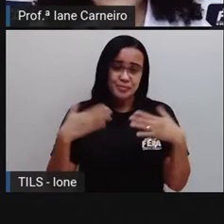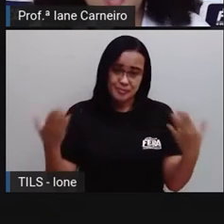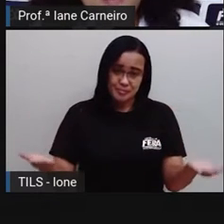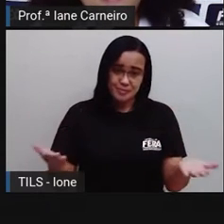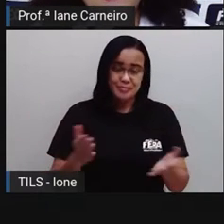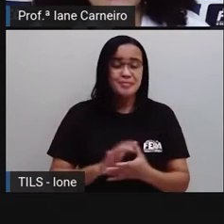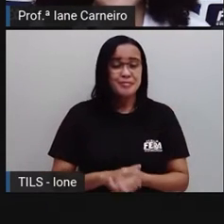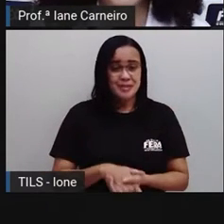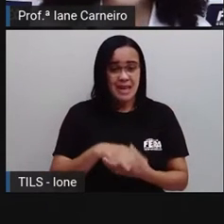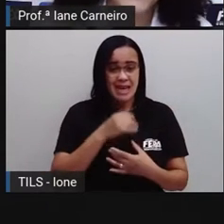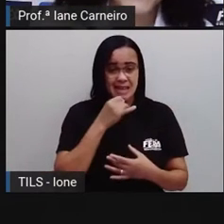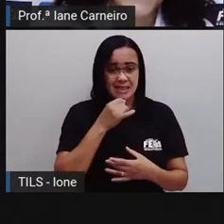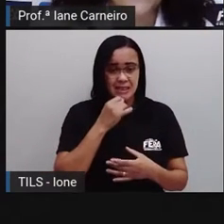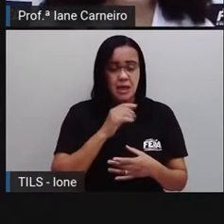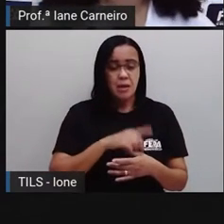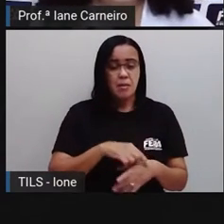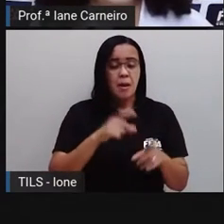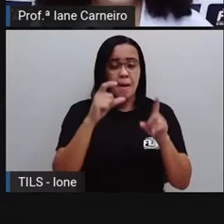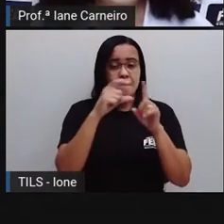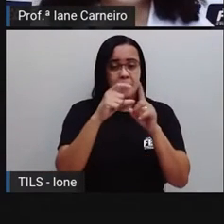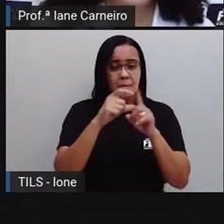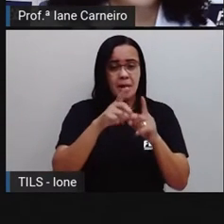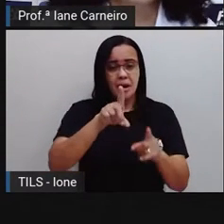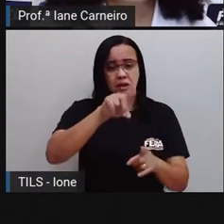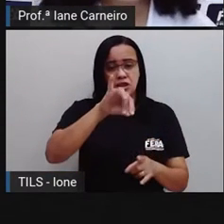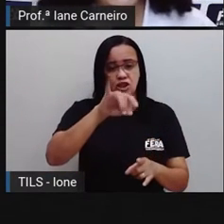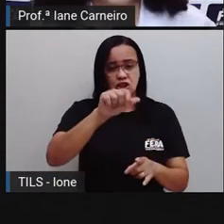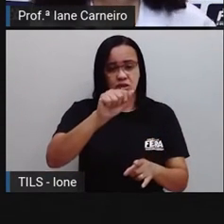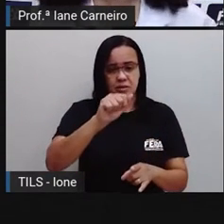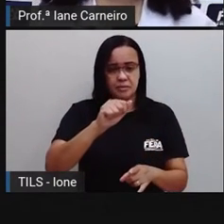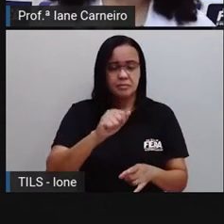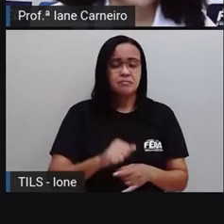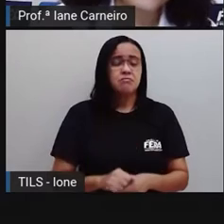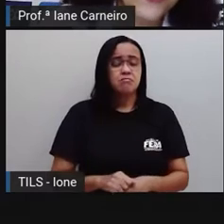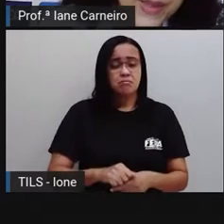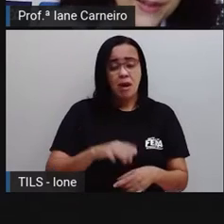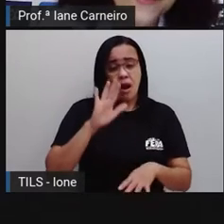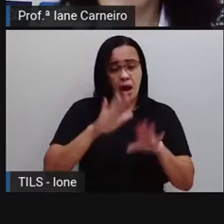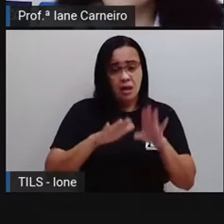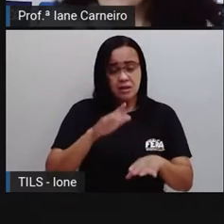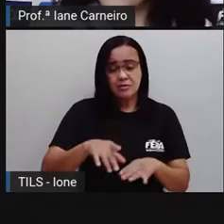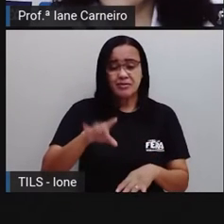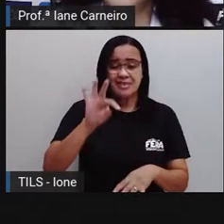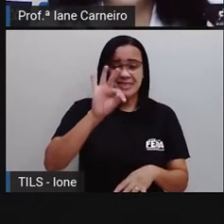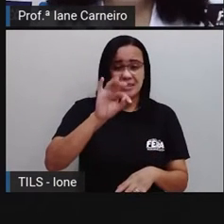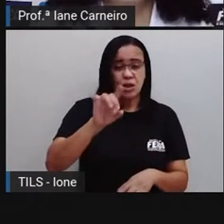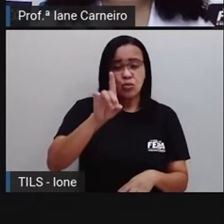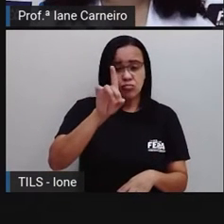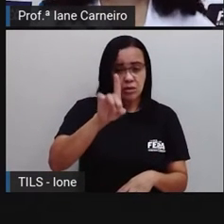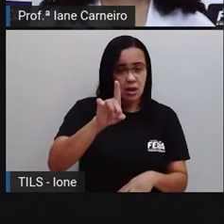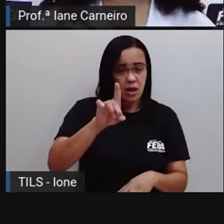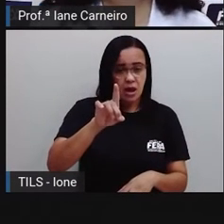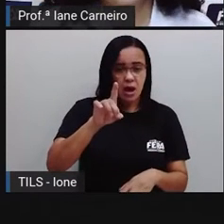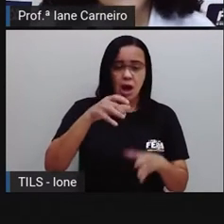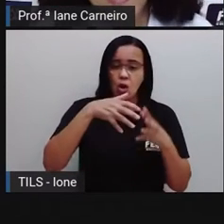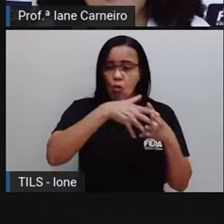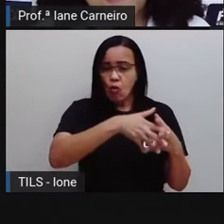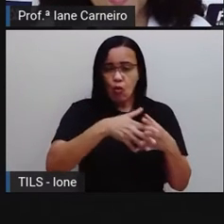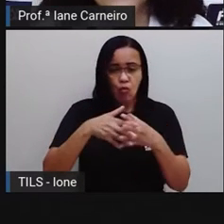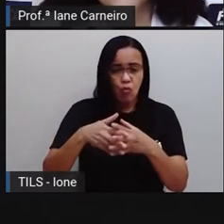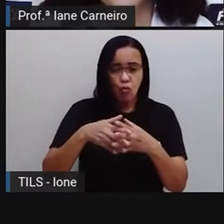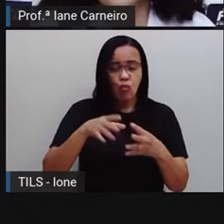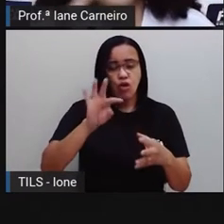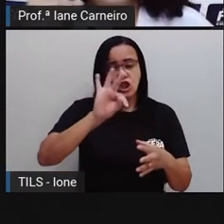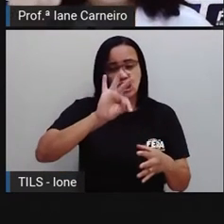dia, né, dia, a criança bota o T no lugar do I, do D, né? E aí fica tia,